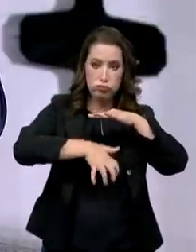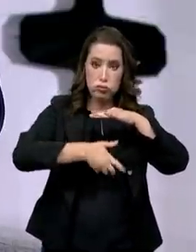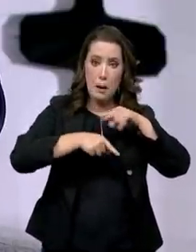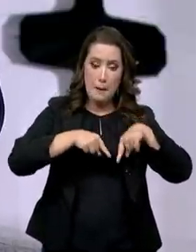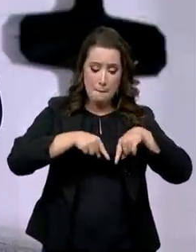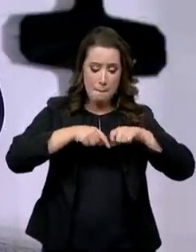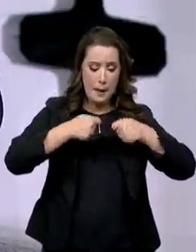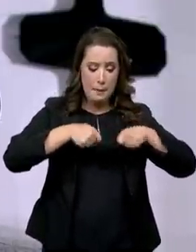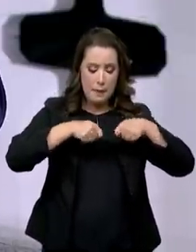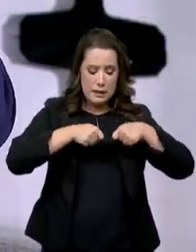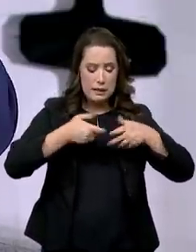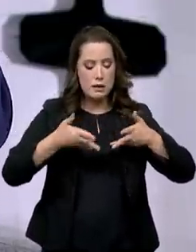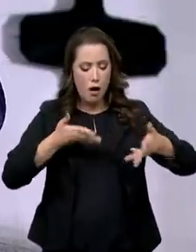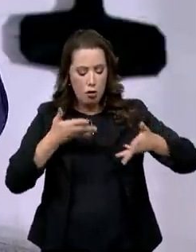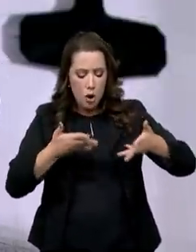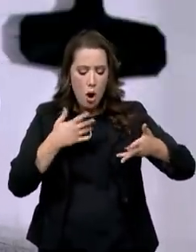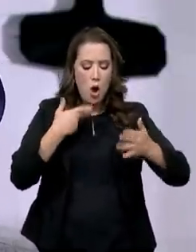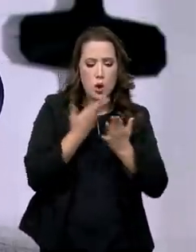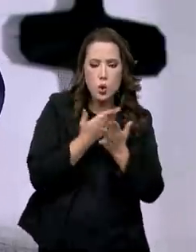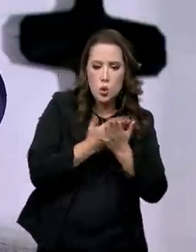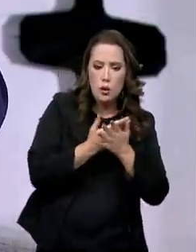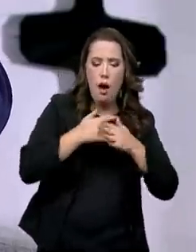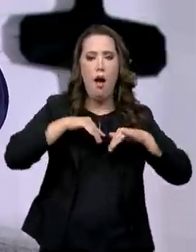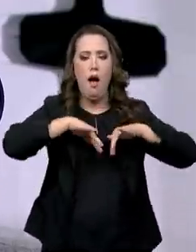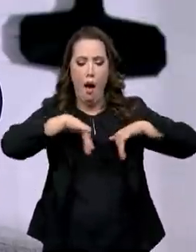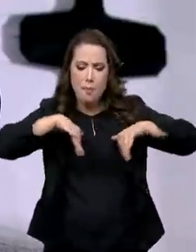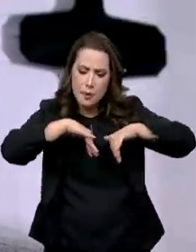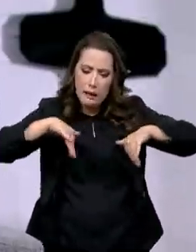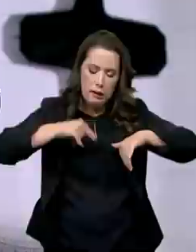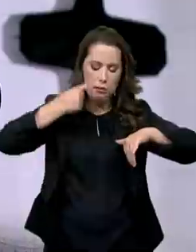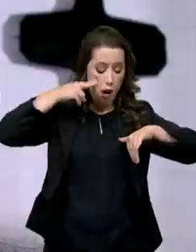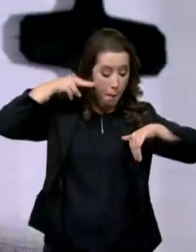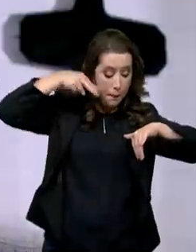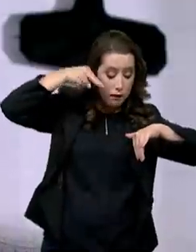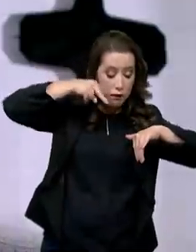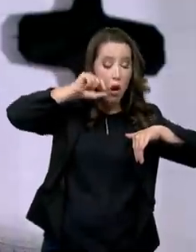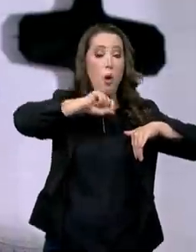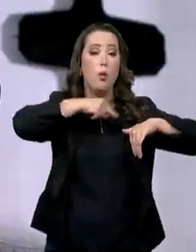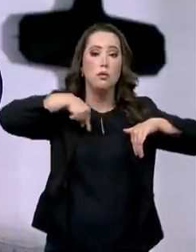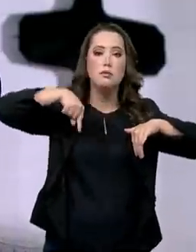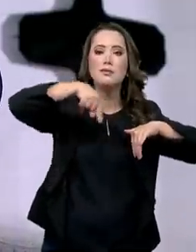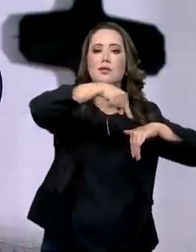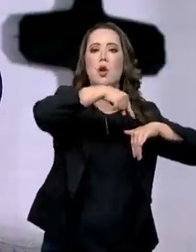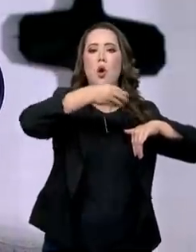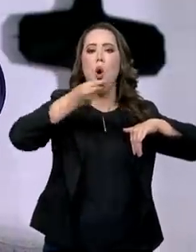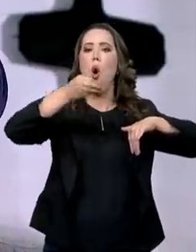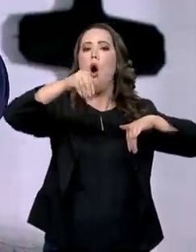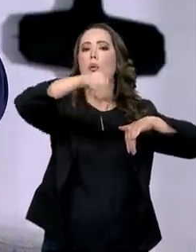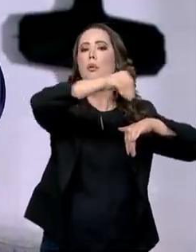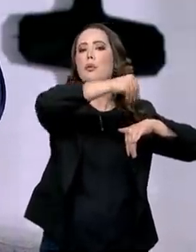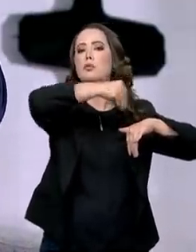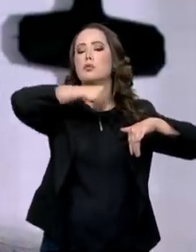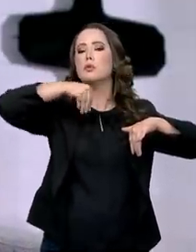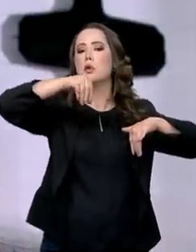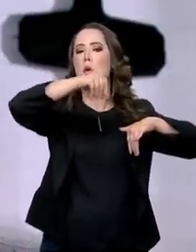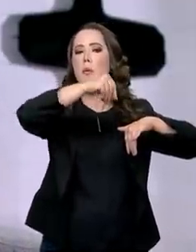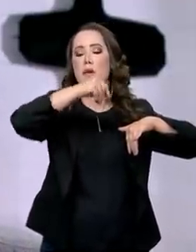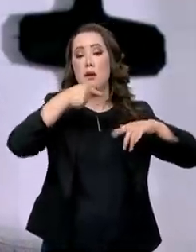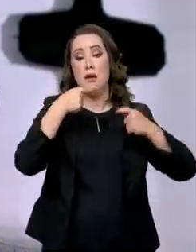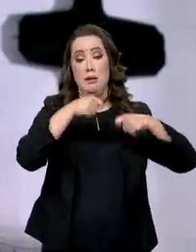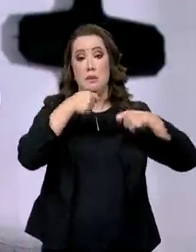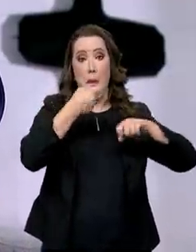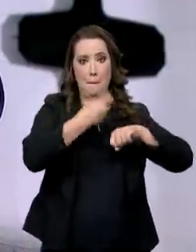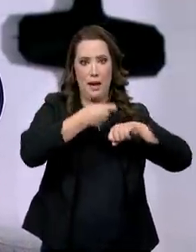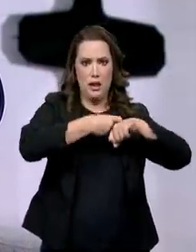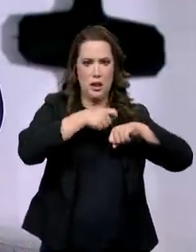precisa injetar água, fazer o cracking, vamos dizer, para abrir mais espaços lá, ou detergentes para descolar o petróleo, o petróleo daquela